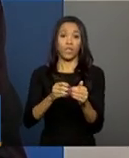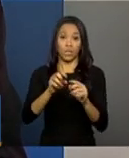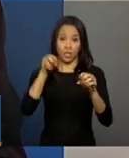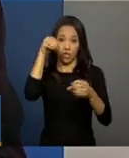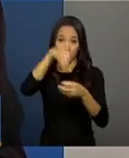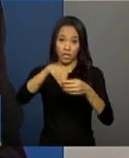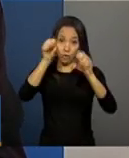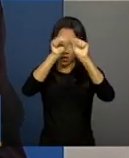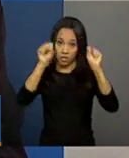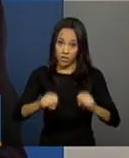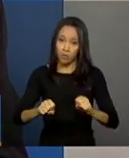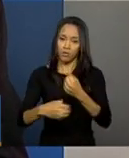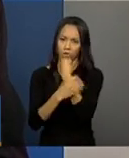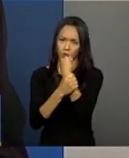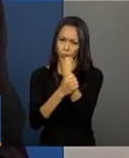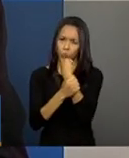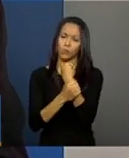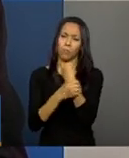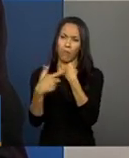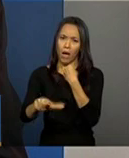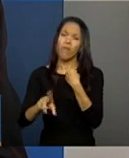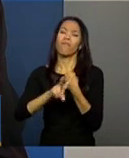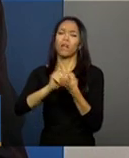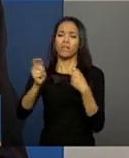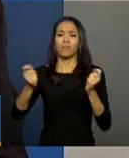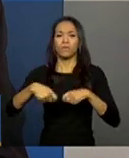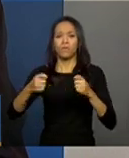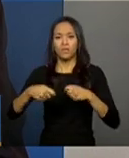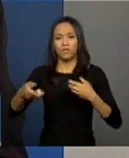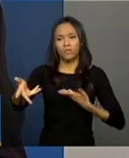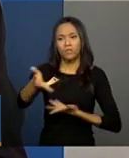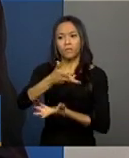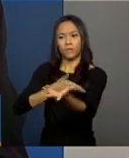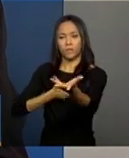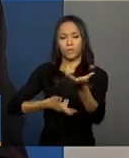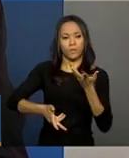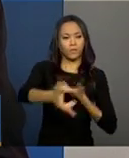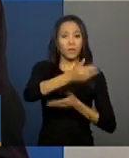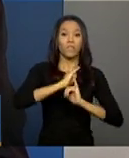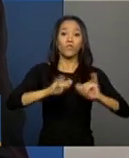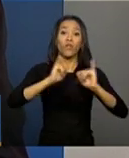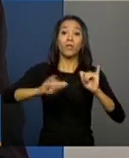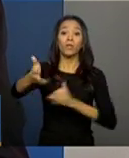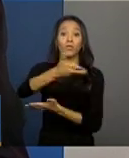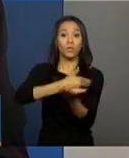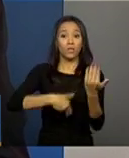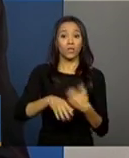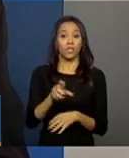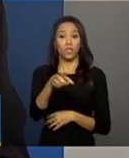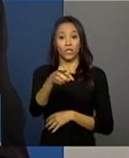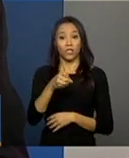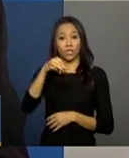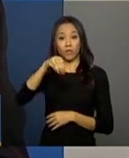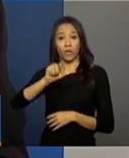vai ser possível sim fazer a interoperabilidade através daqueles arquivos XML que o